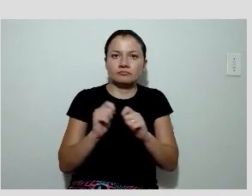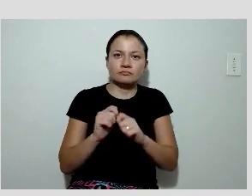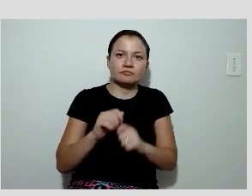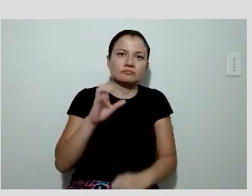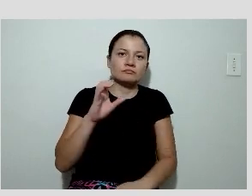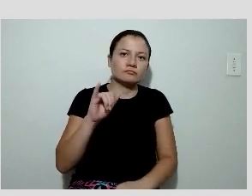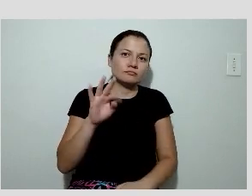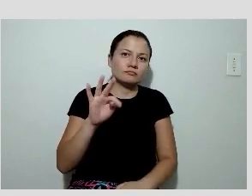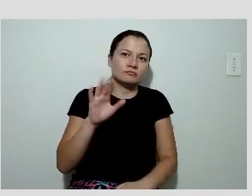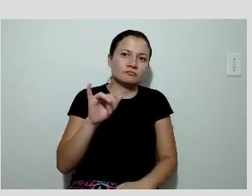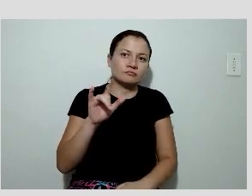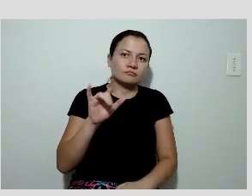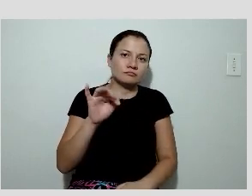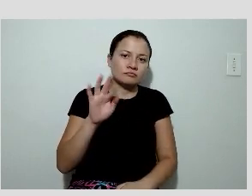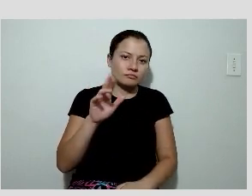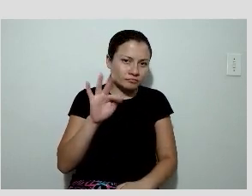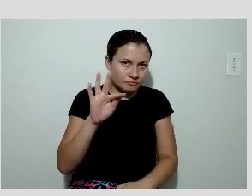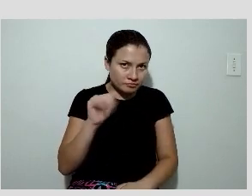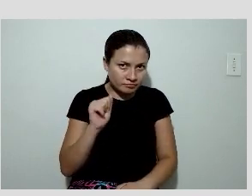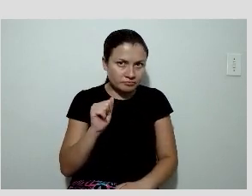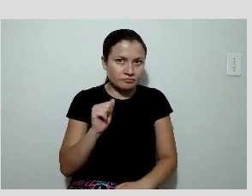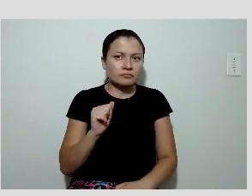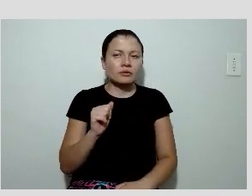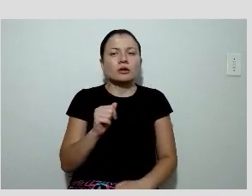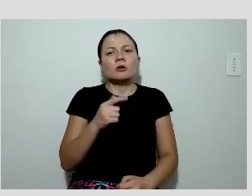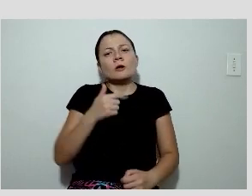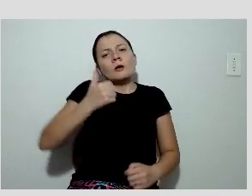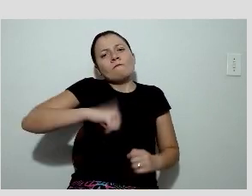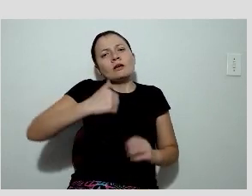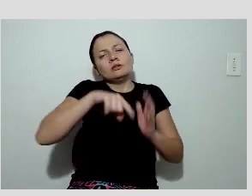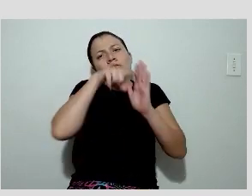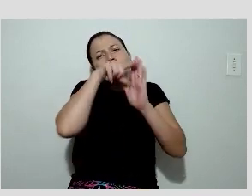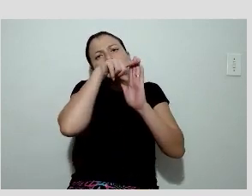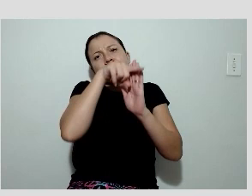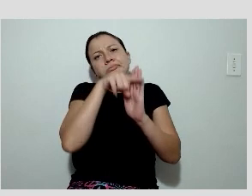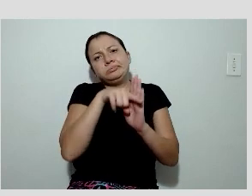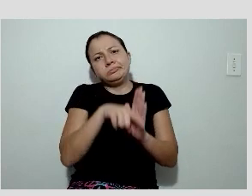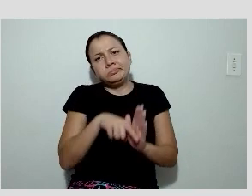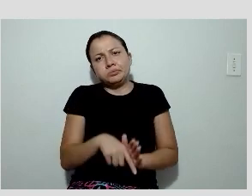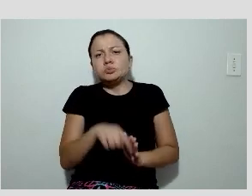perfusão miocárdica e com a avaliação da reserva de fluxo.